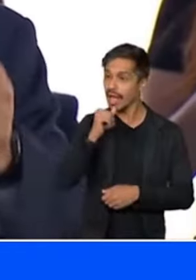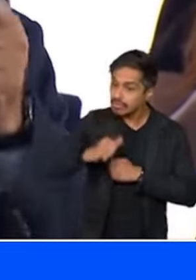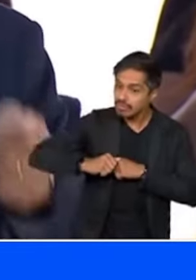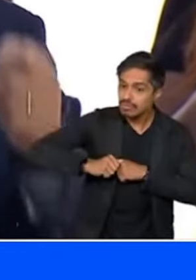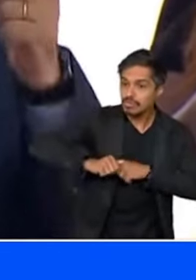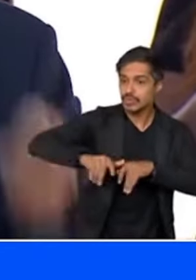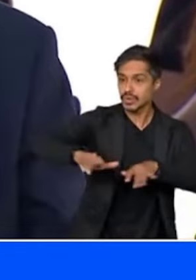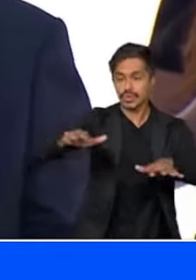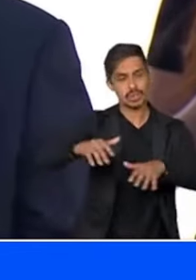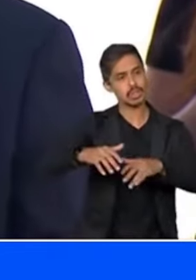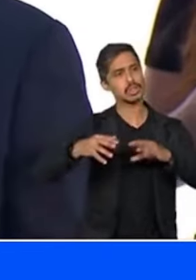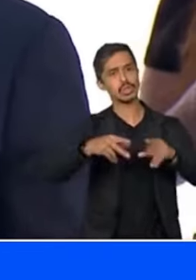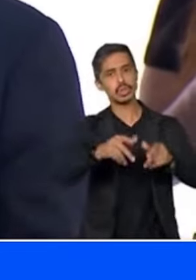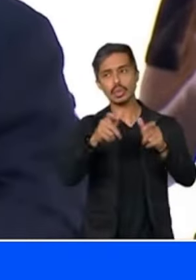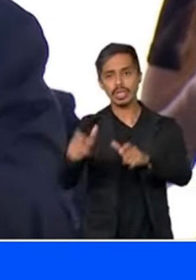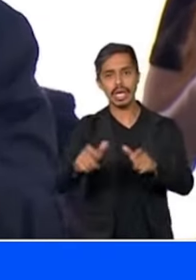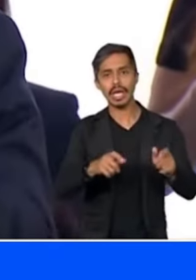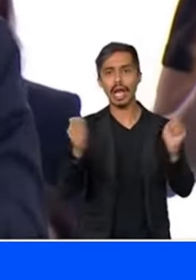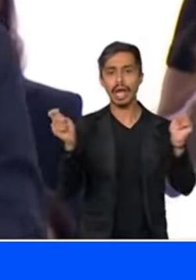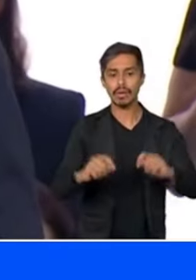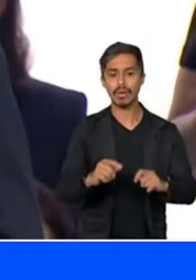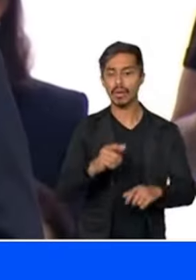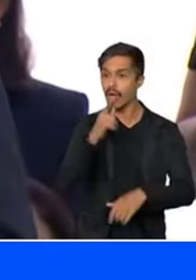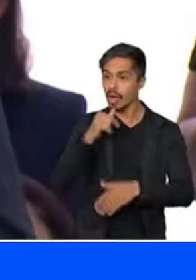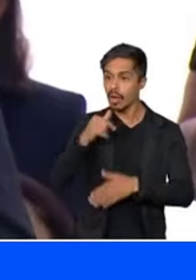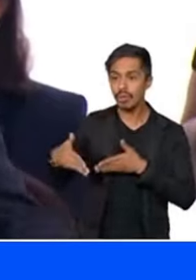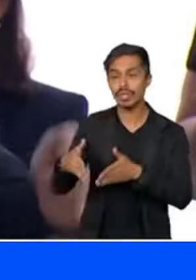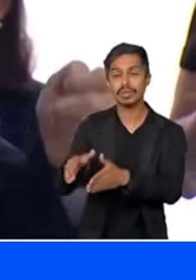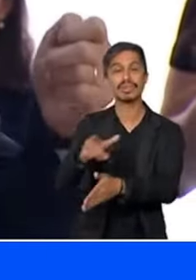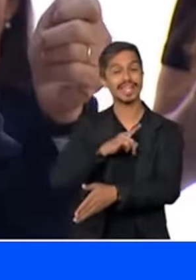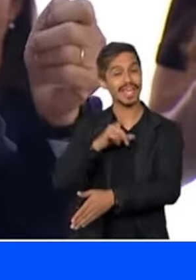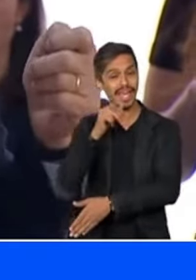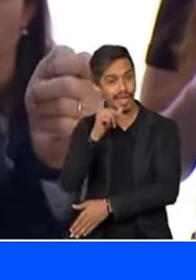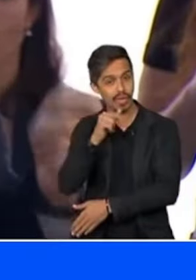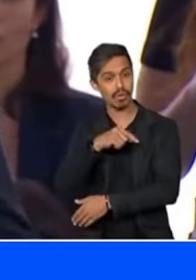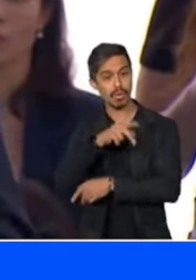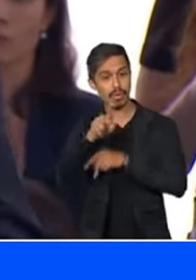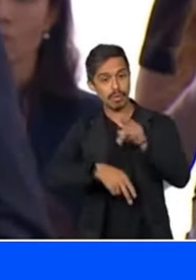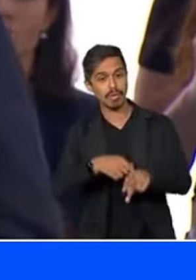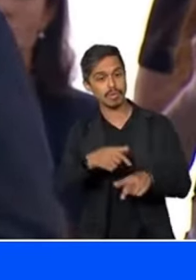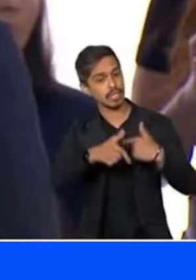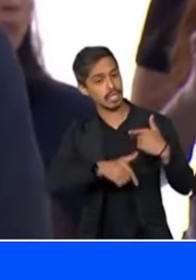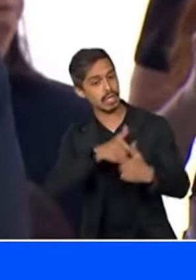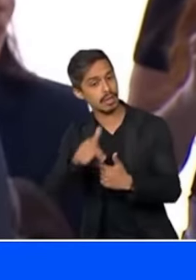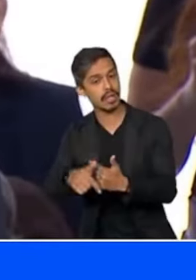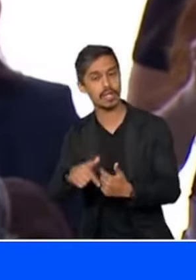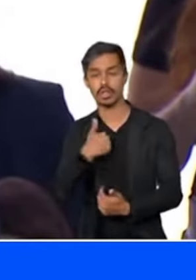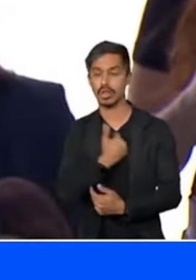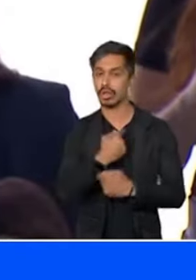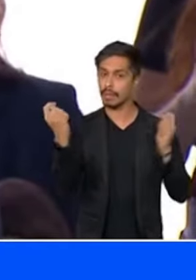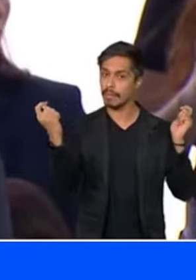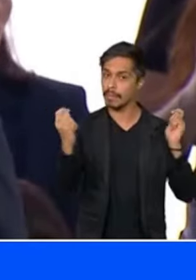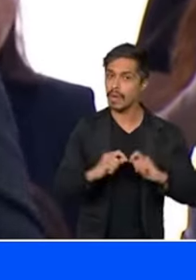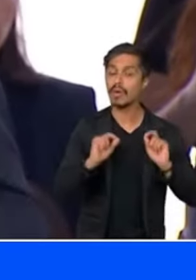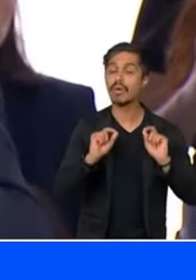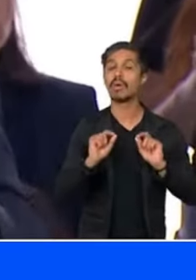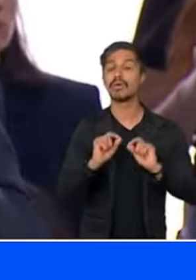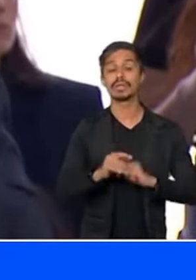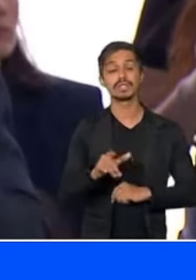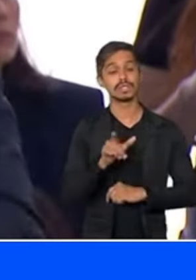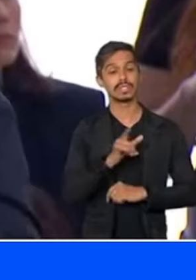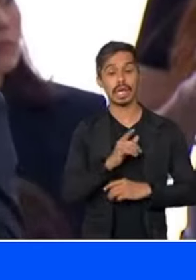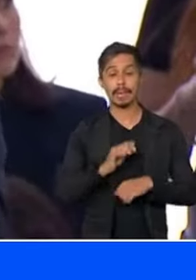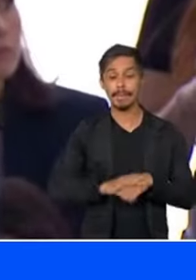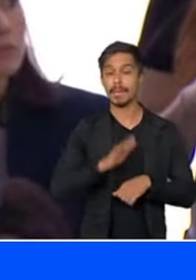onde pudermos levar O Rio tem água O povo é trabalhador Para que nós possamos ter